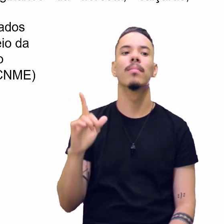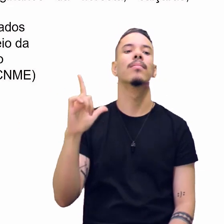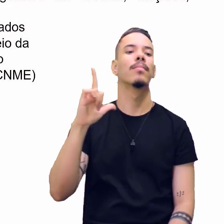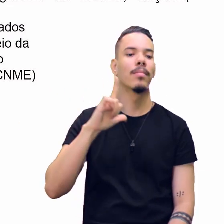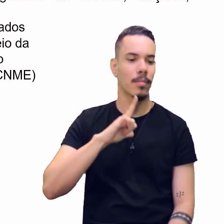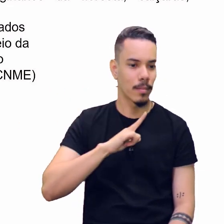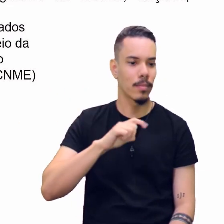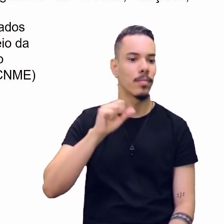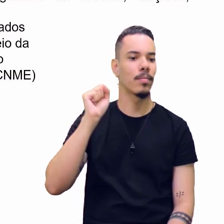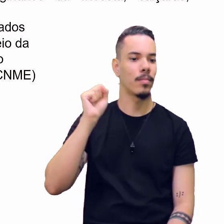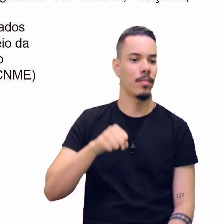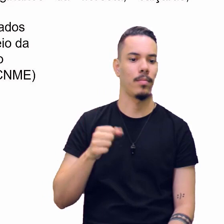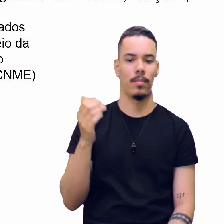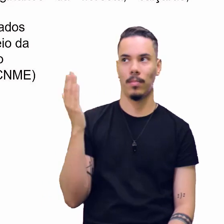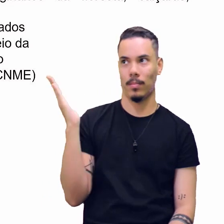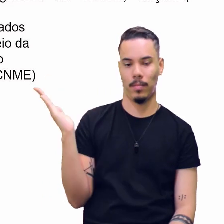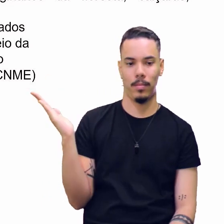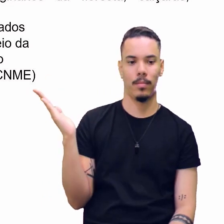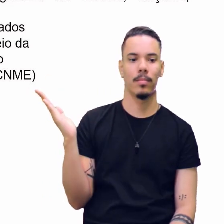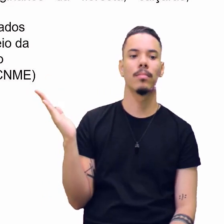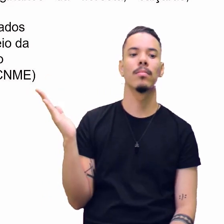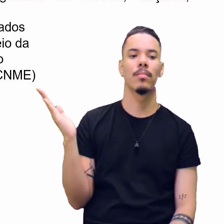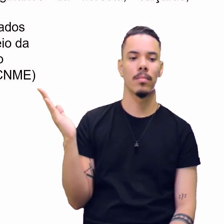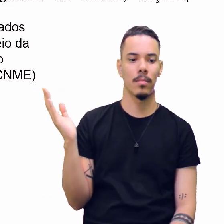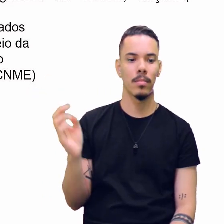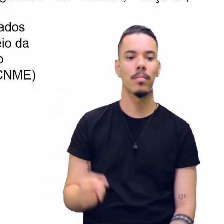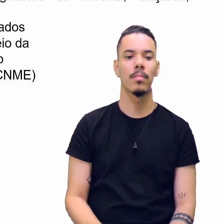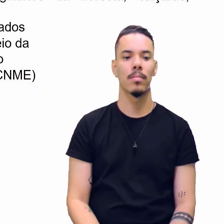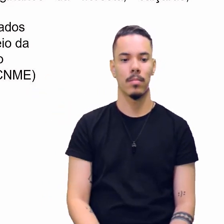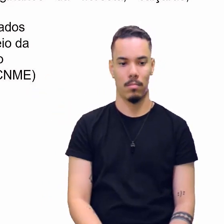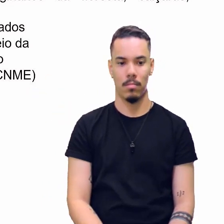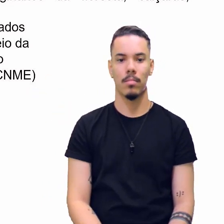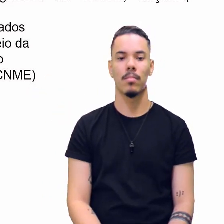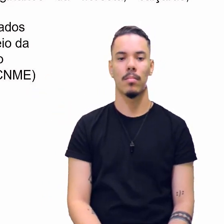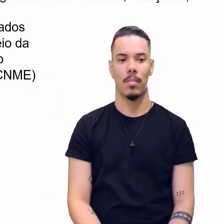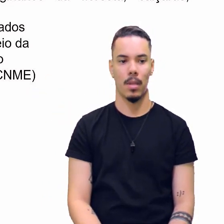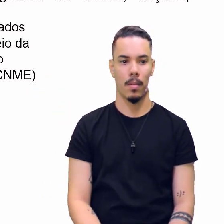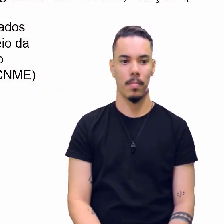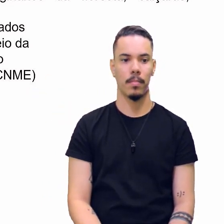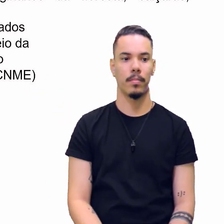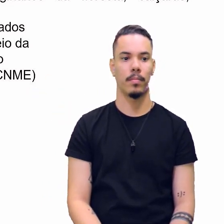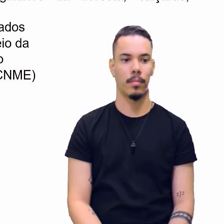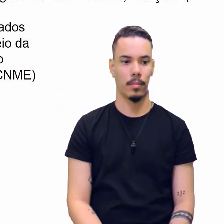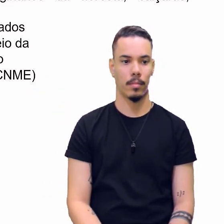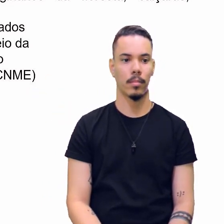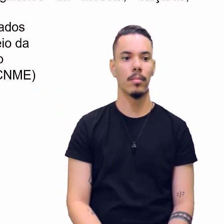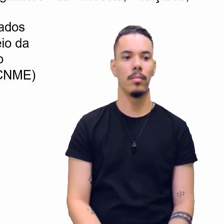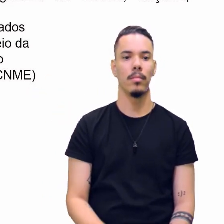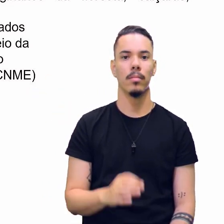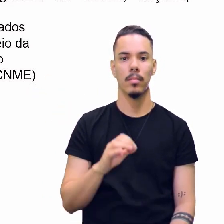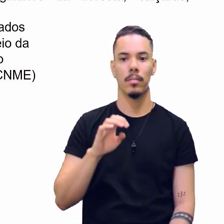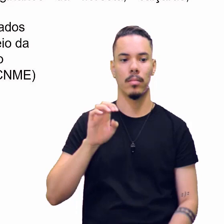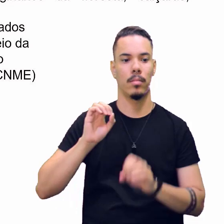só. Aqui, ó, aqui tem educa, educa, educa, comunicação.